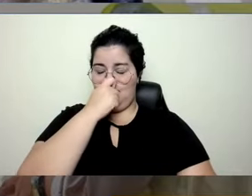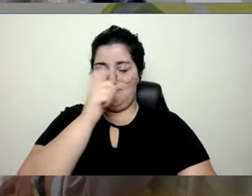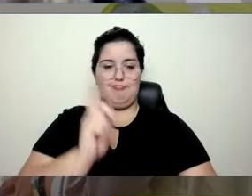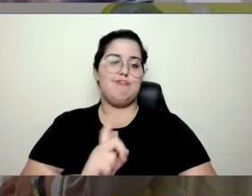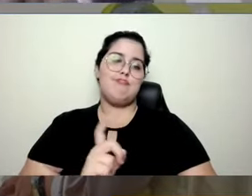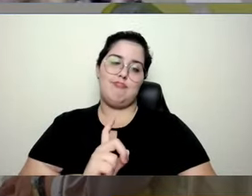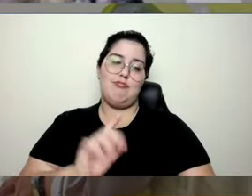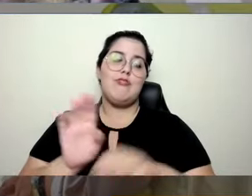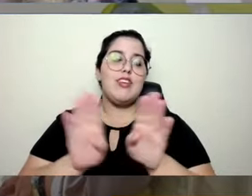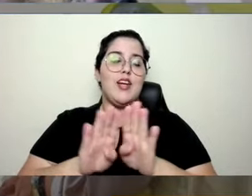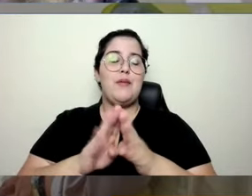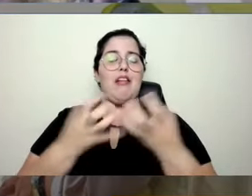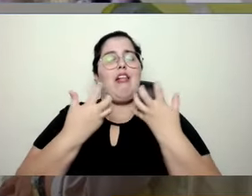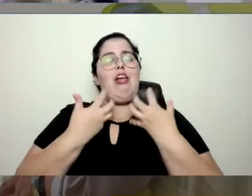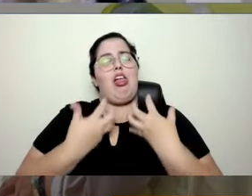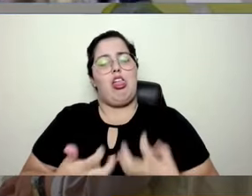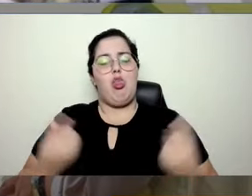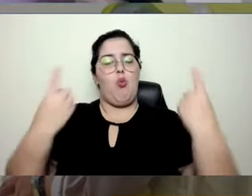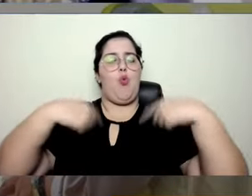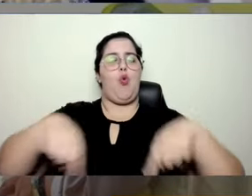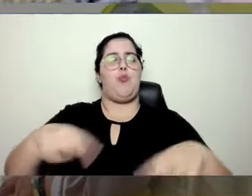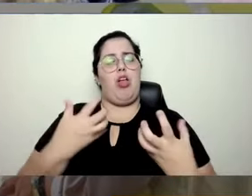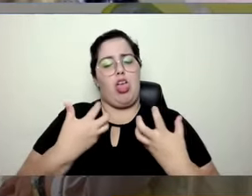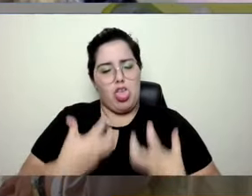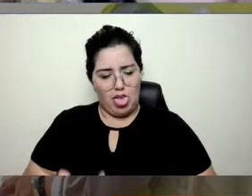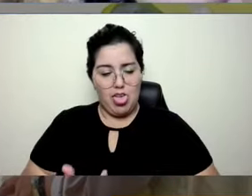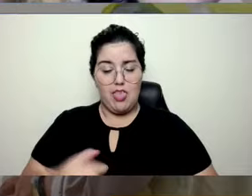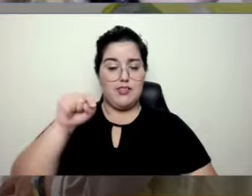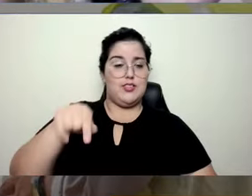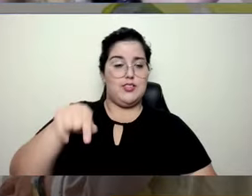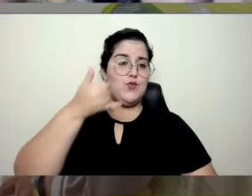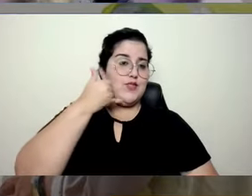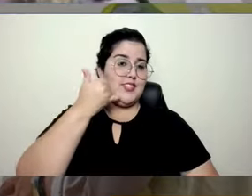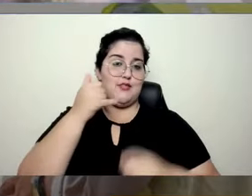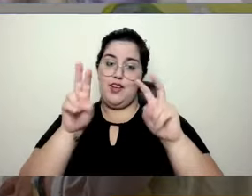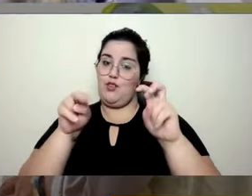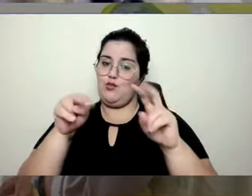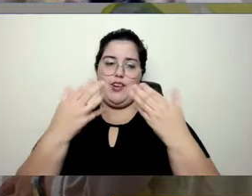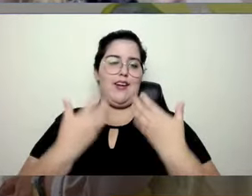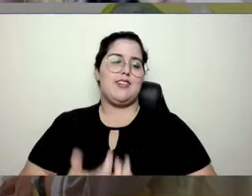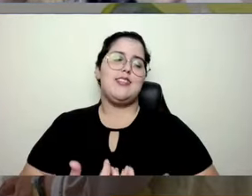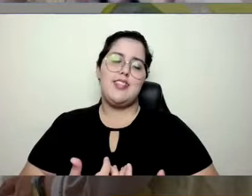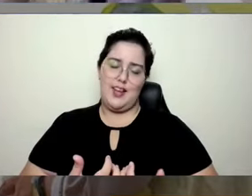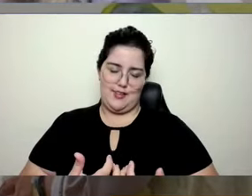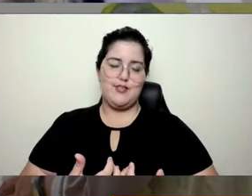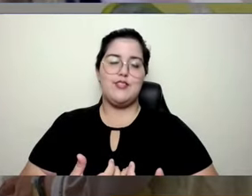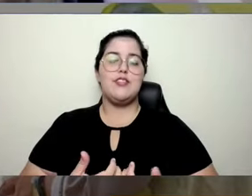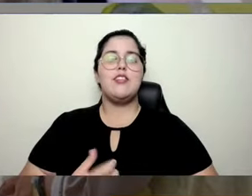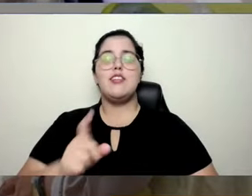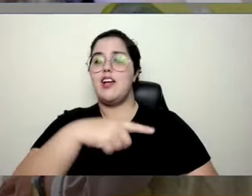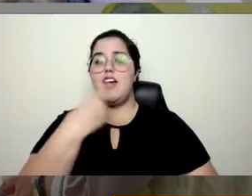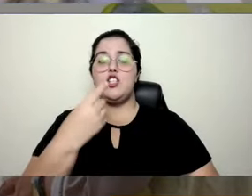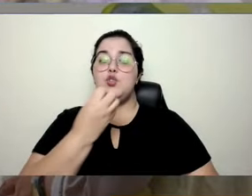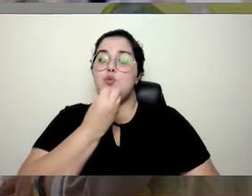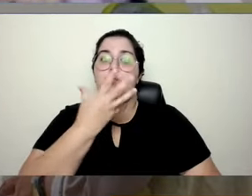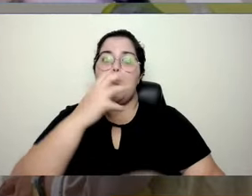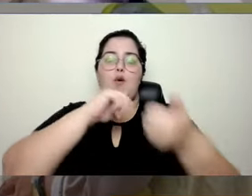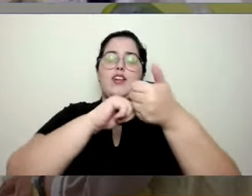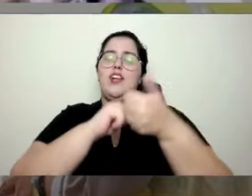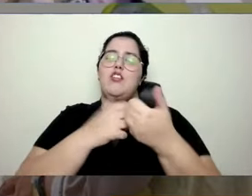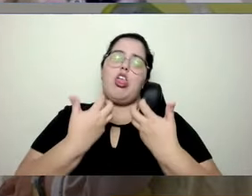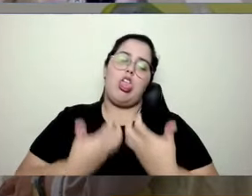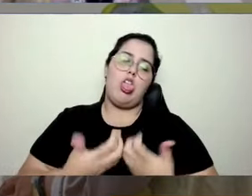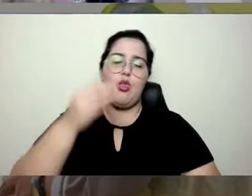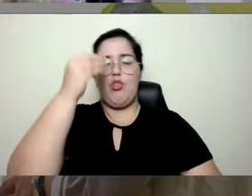algum erro, porque estava cansado. Então, tinha muitos dados para tratar e não teve tempo para fazer isso com qualidade. Então,